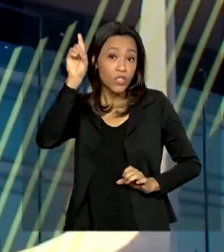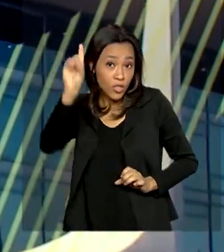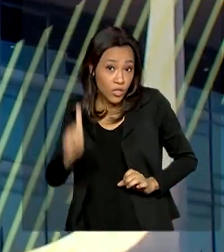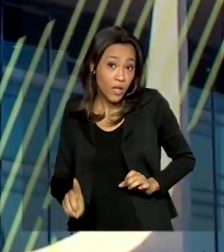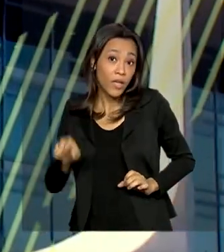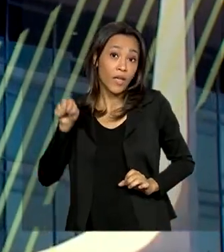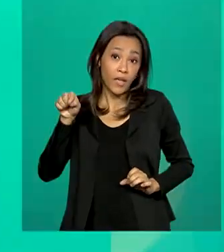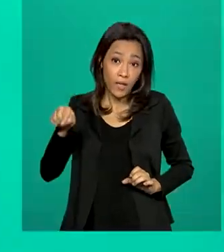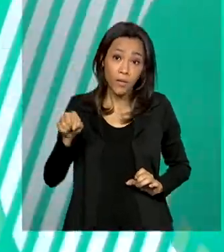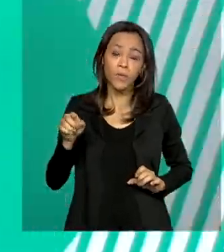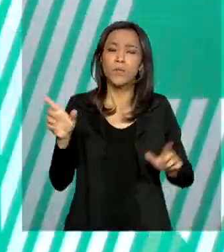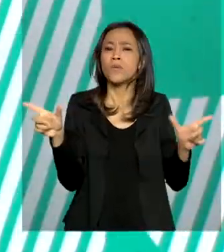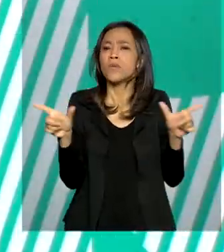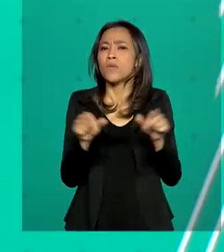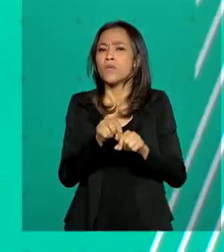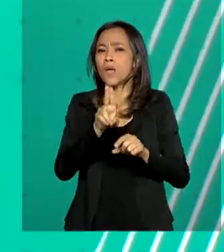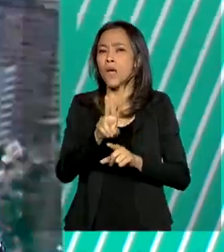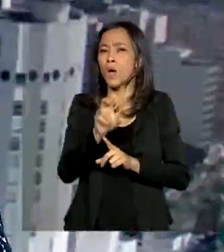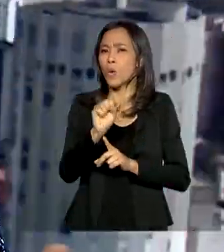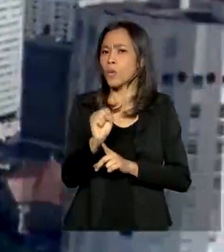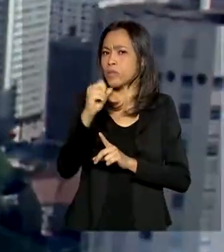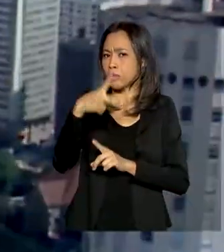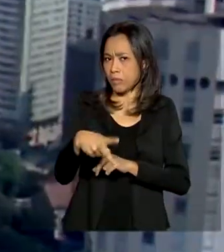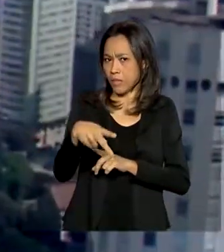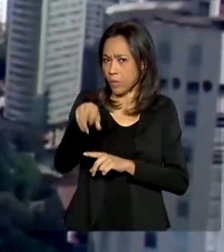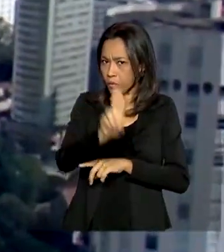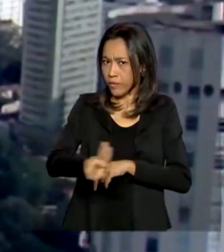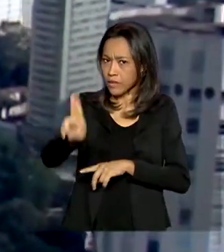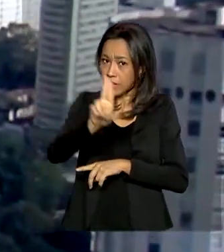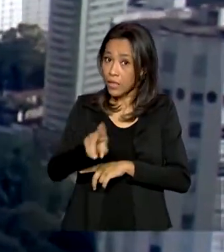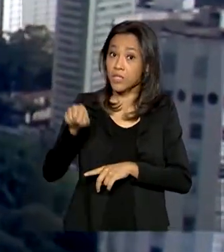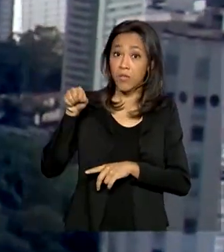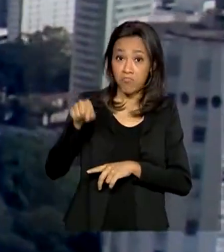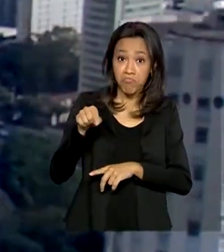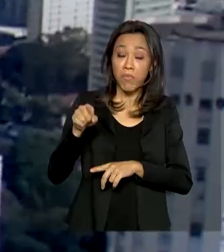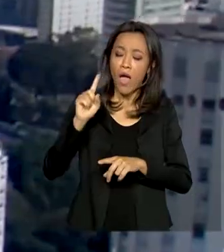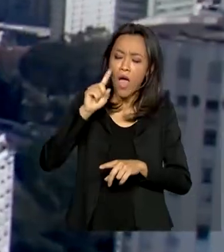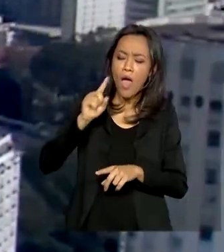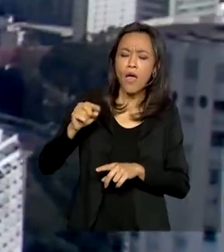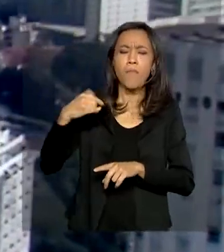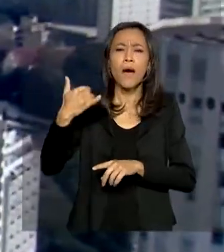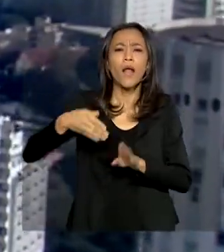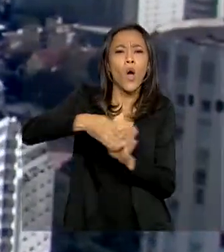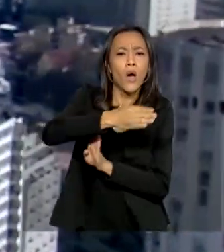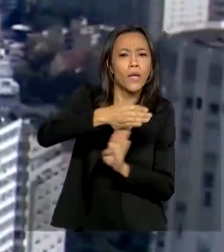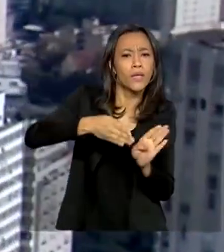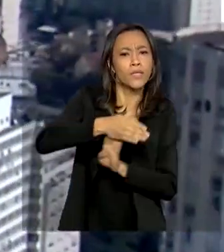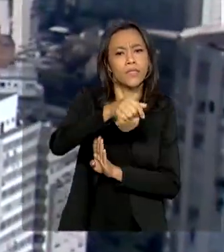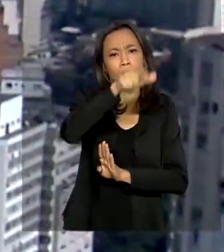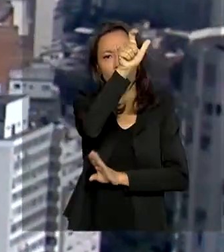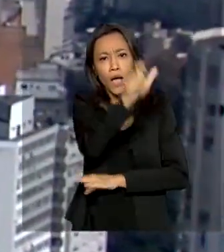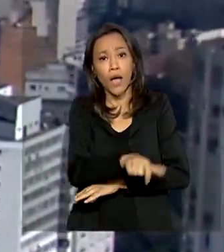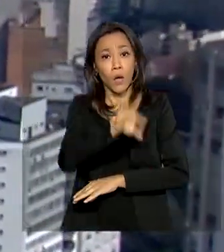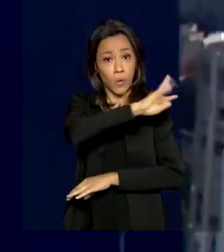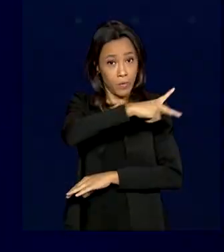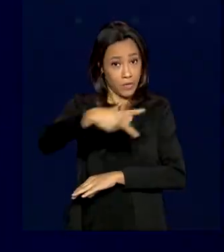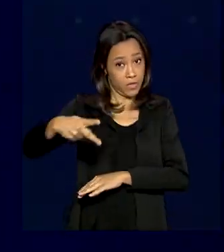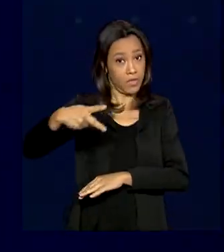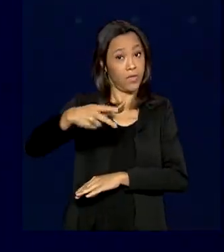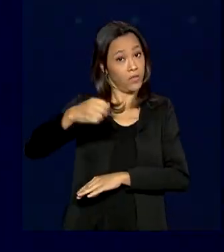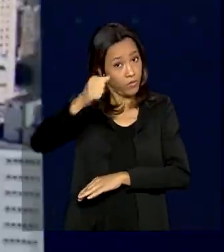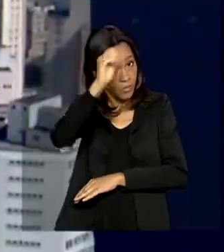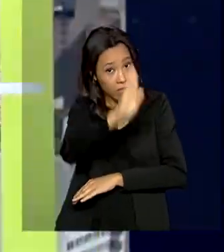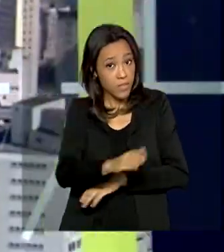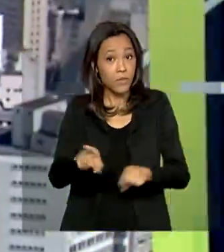Francisco, da USP. A comissão tem a missão de atuar como instância consultiva do presidente da República e dos ministros de